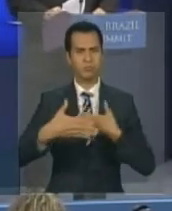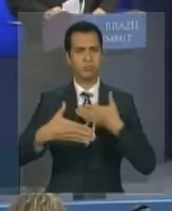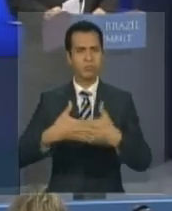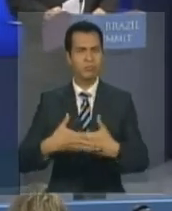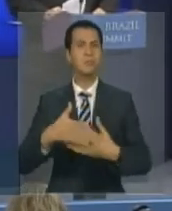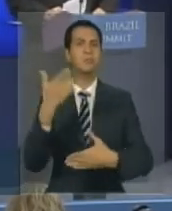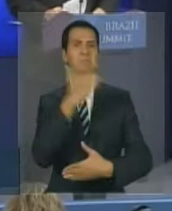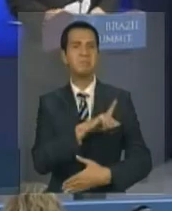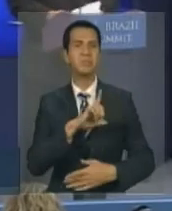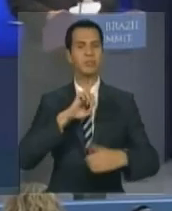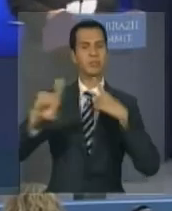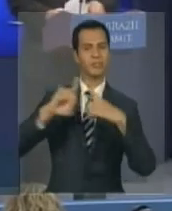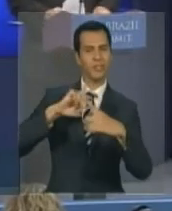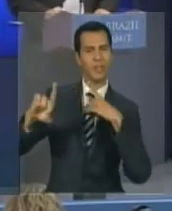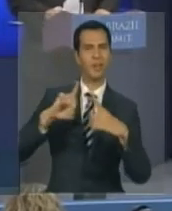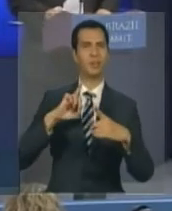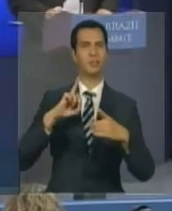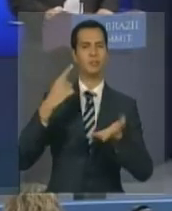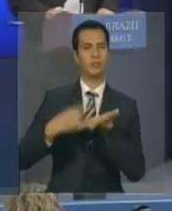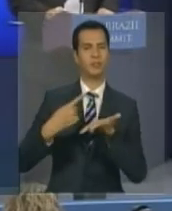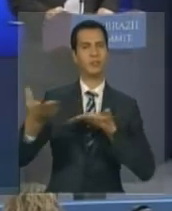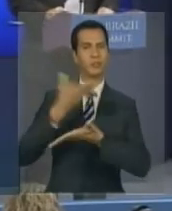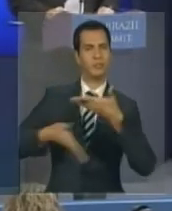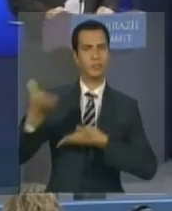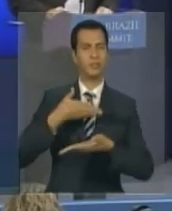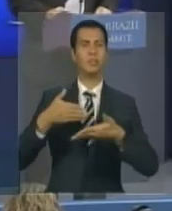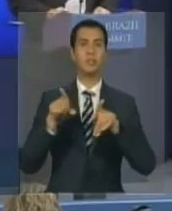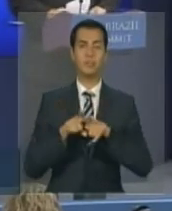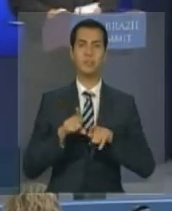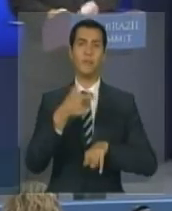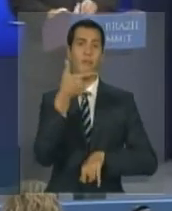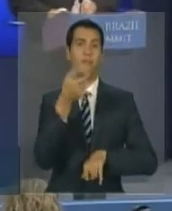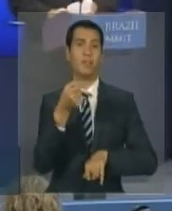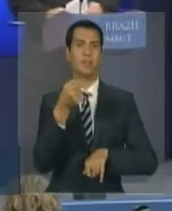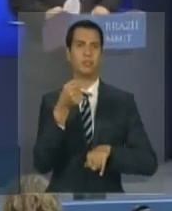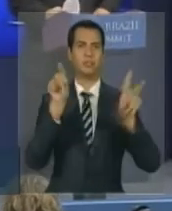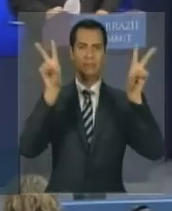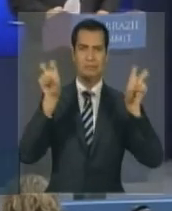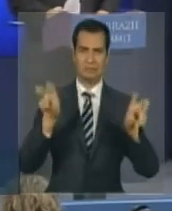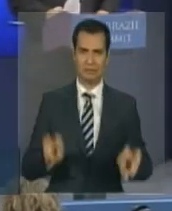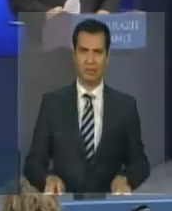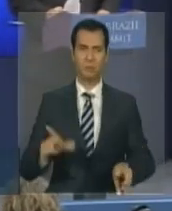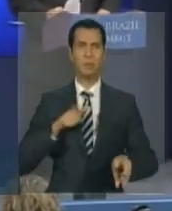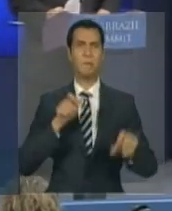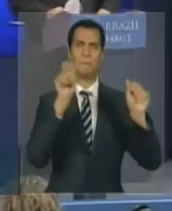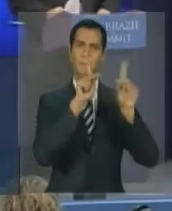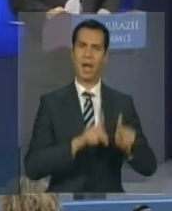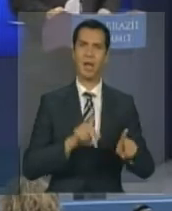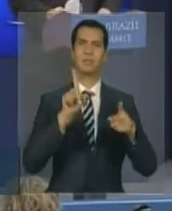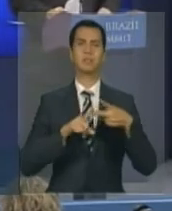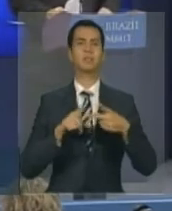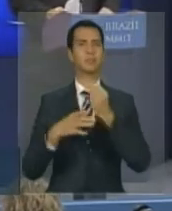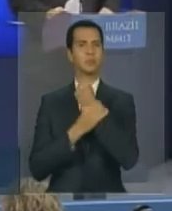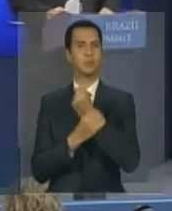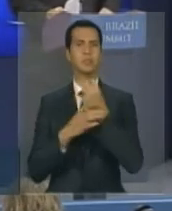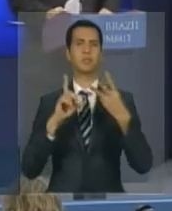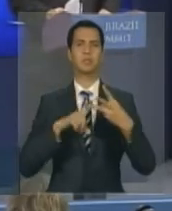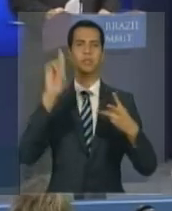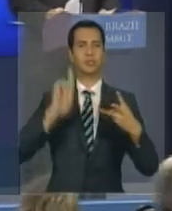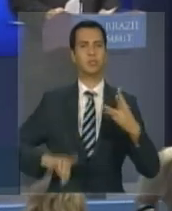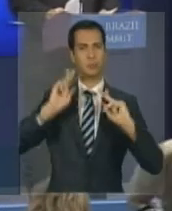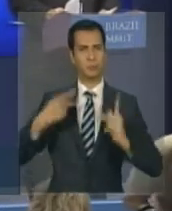cooperação em 20 áreas, desde a paz, segurança, direitos humanos, até a área econômica,